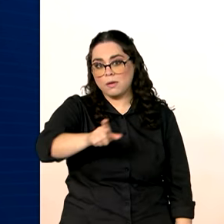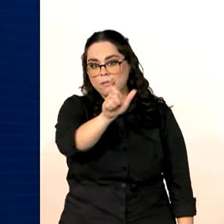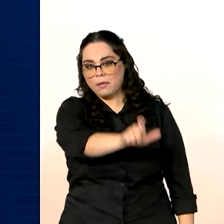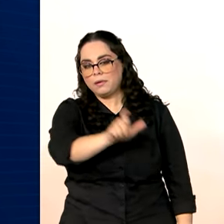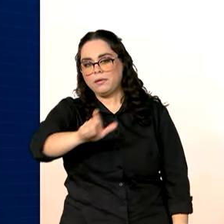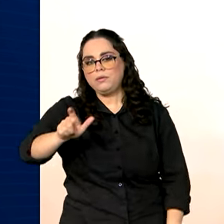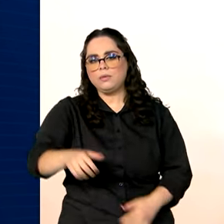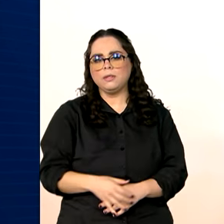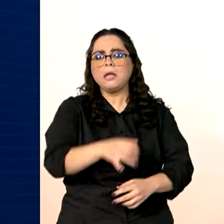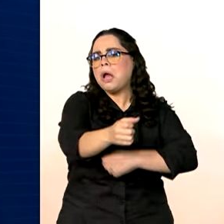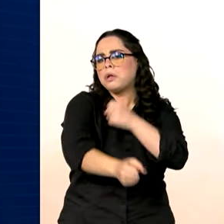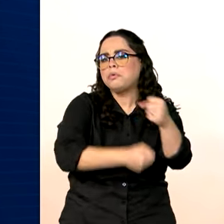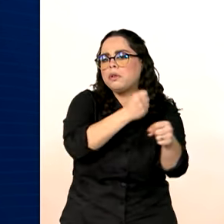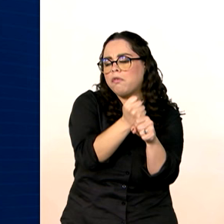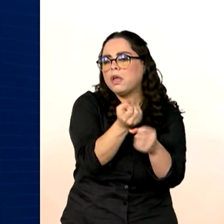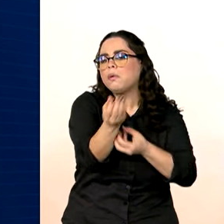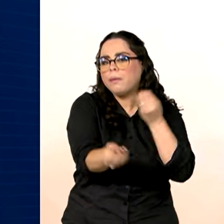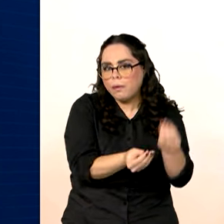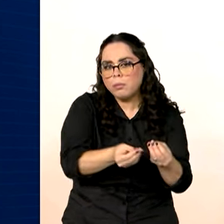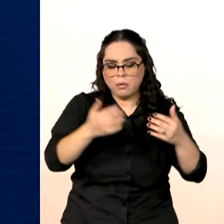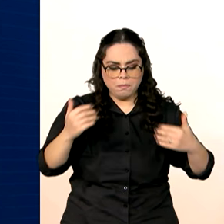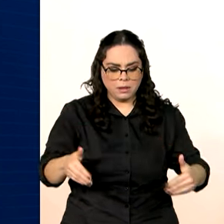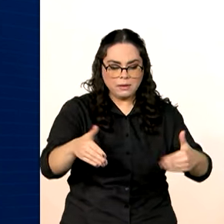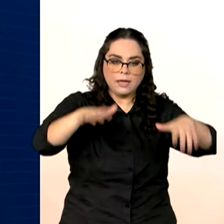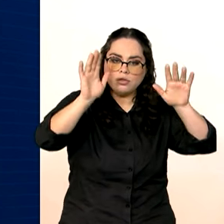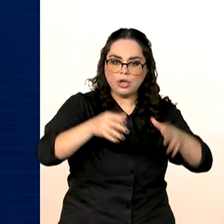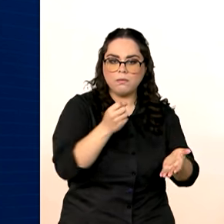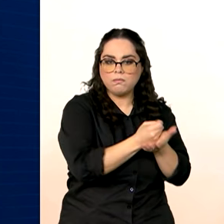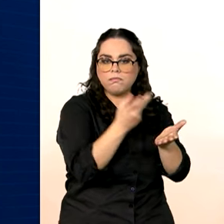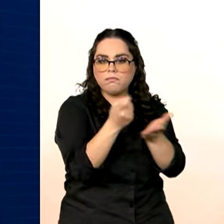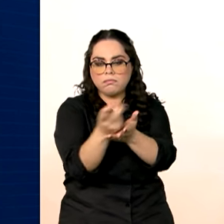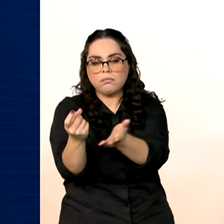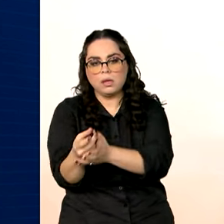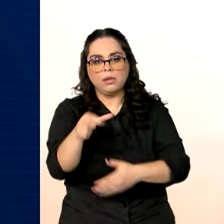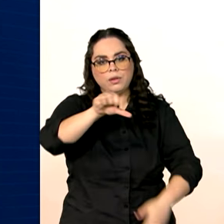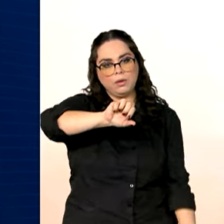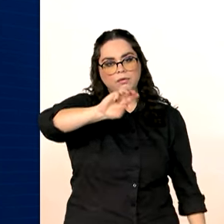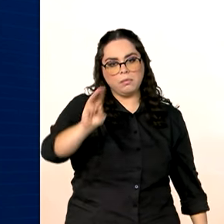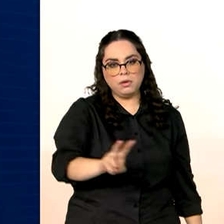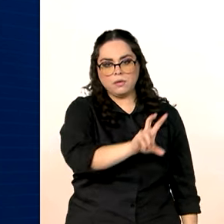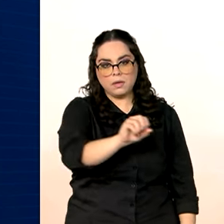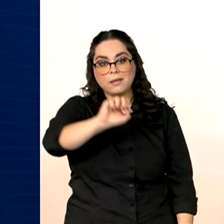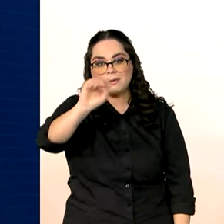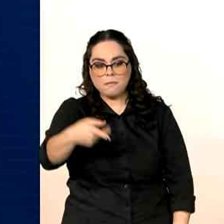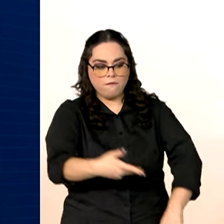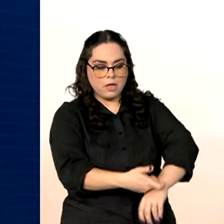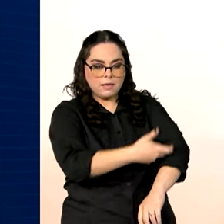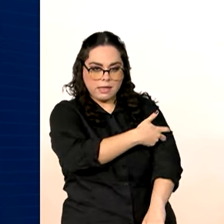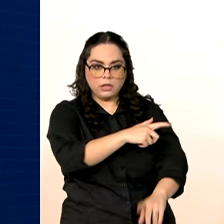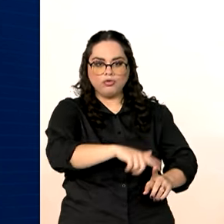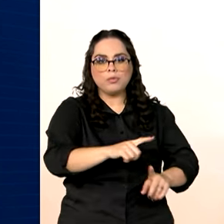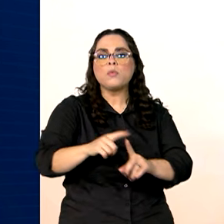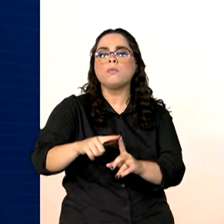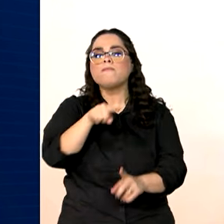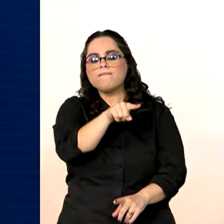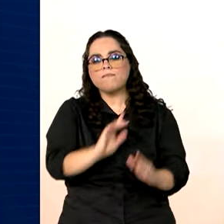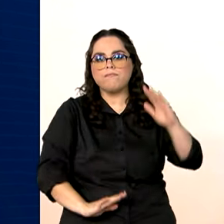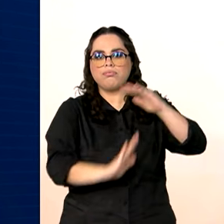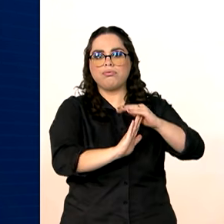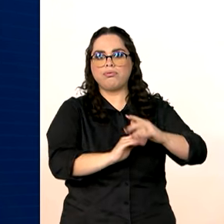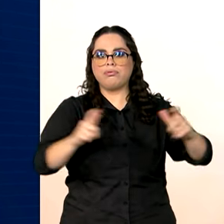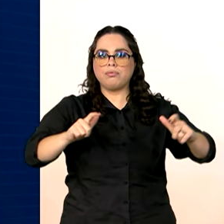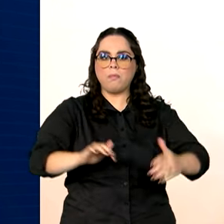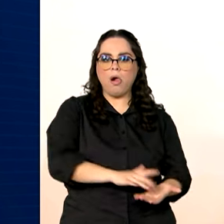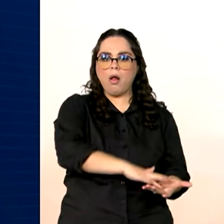Para 2025, a pasta já contratou mais 9 milhões e 500 mil doses, que é a capacidade máxima de